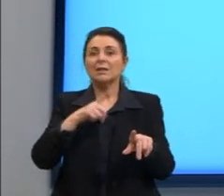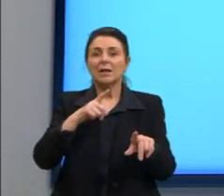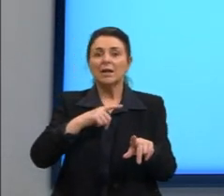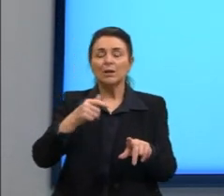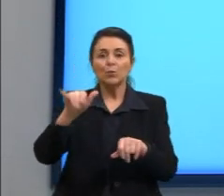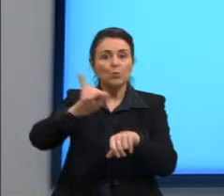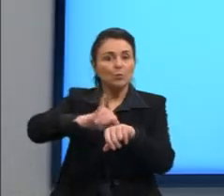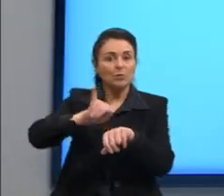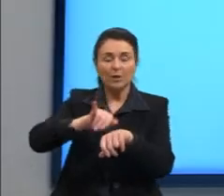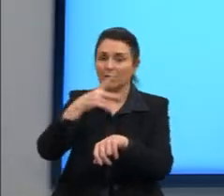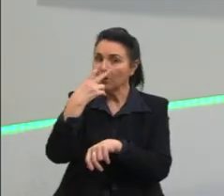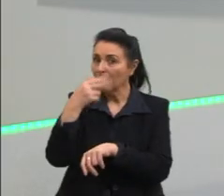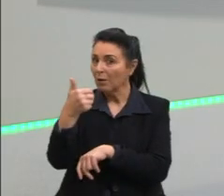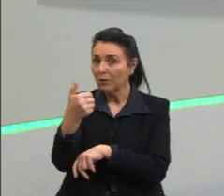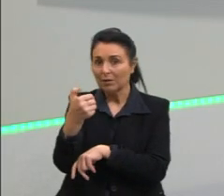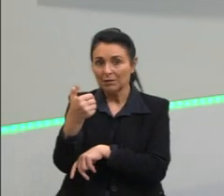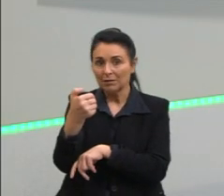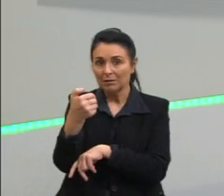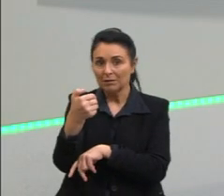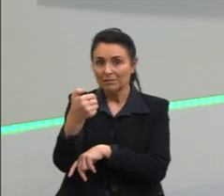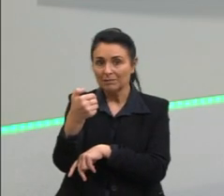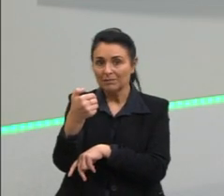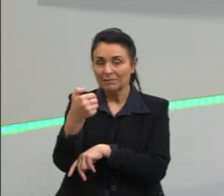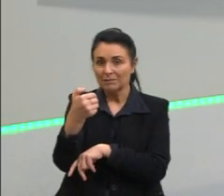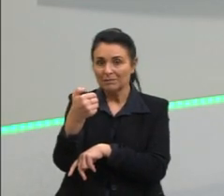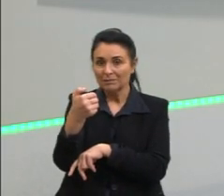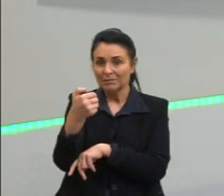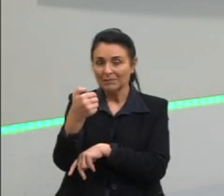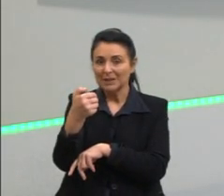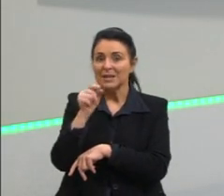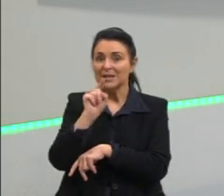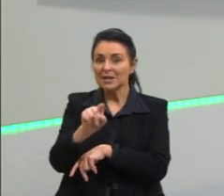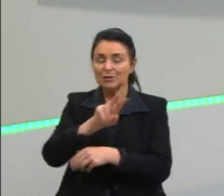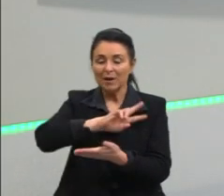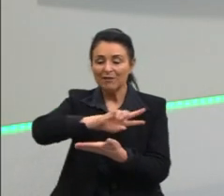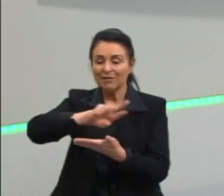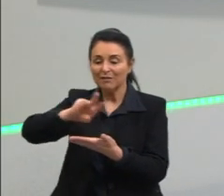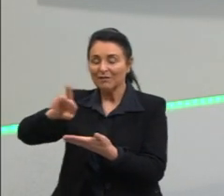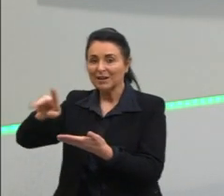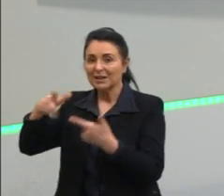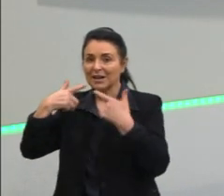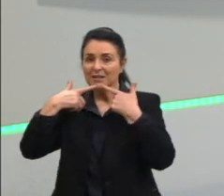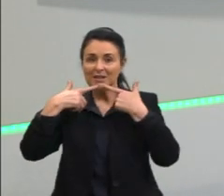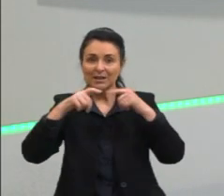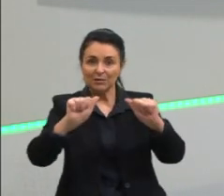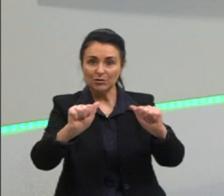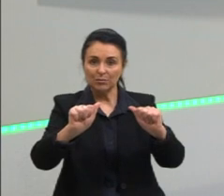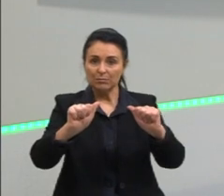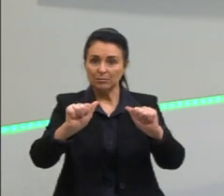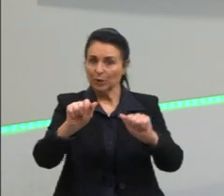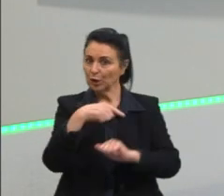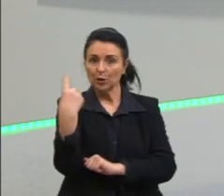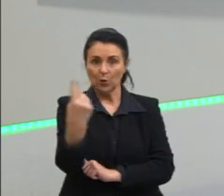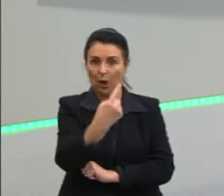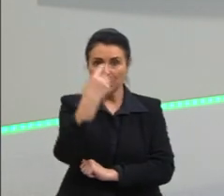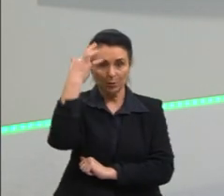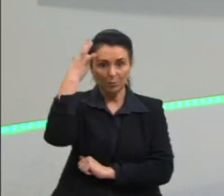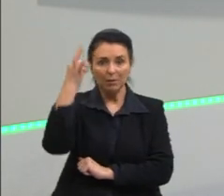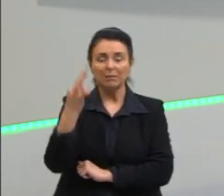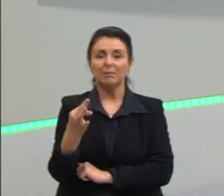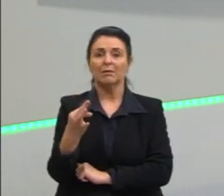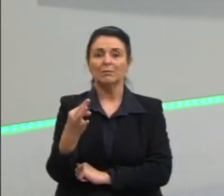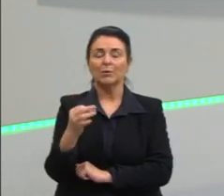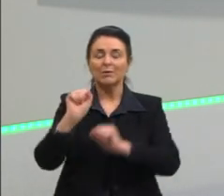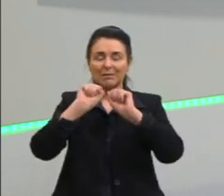objeto e pertencem ao mesmo idioma. Isso é chamado de variedade linguística e é compreensível, porque, assim como